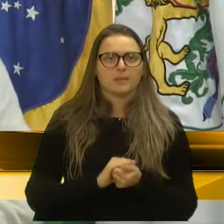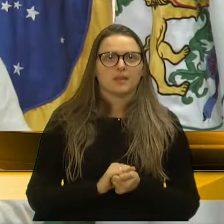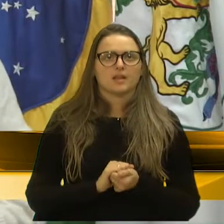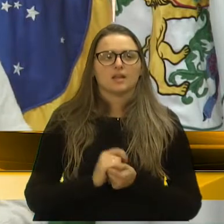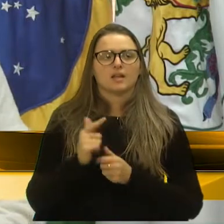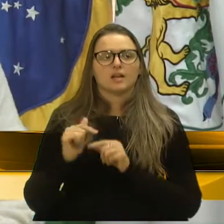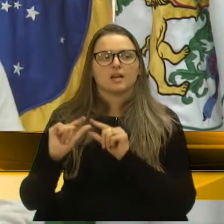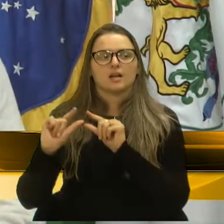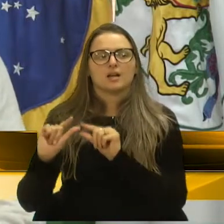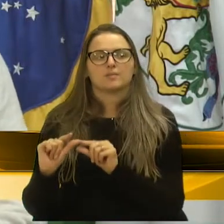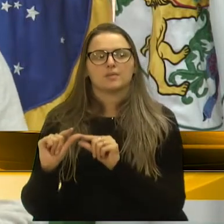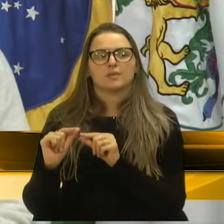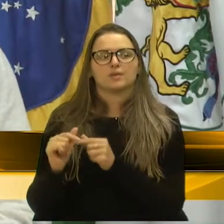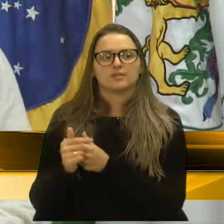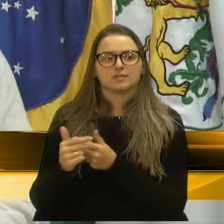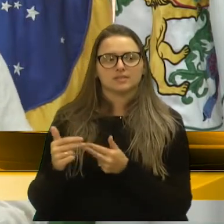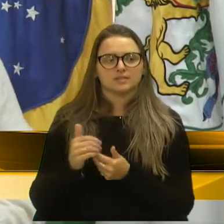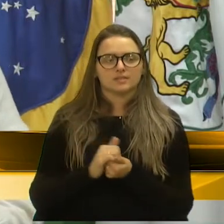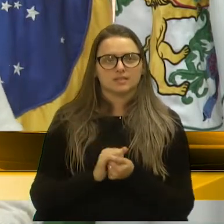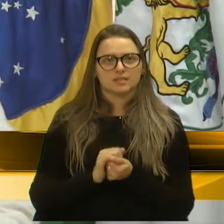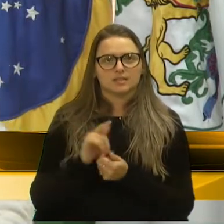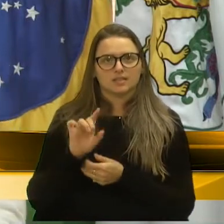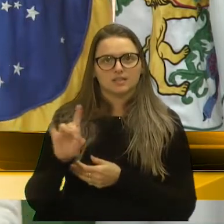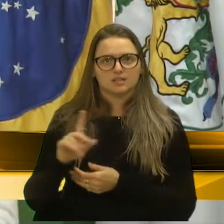pouco que temos ainda na nossa cidade. Era isso. Então, nós vamos Obrigado.